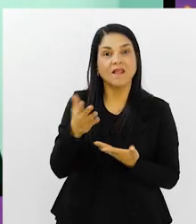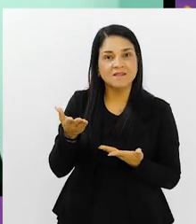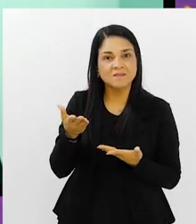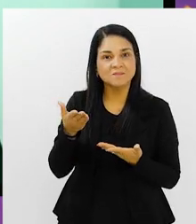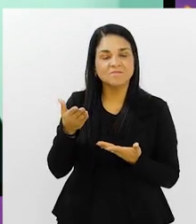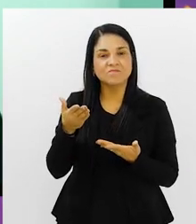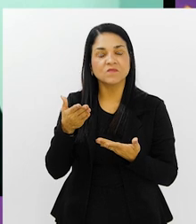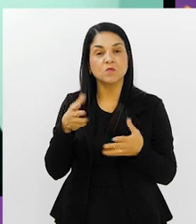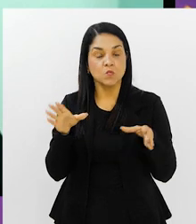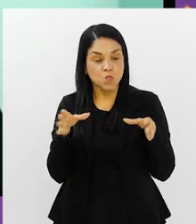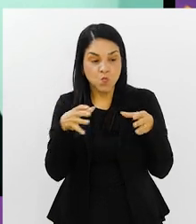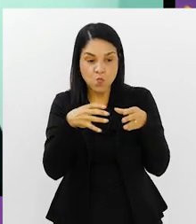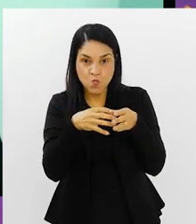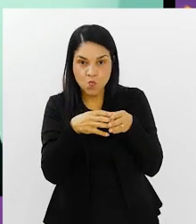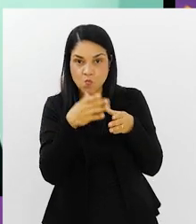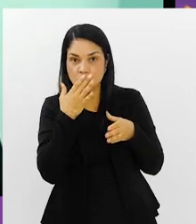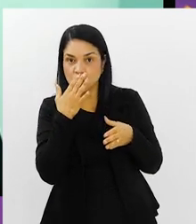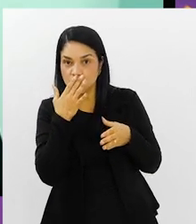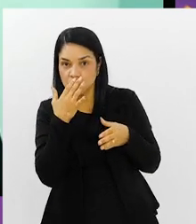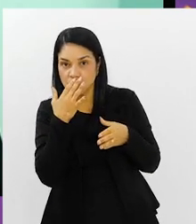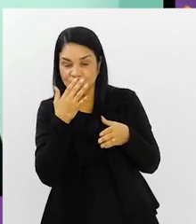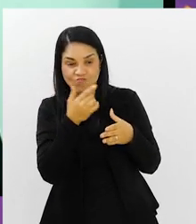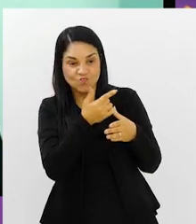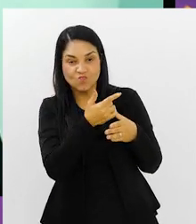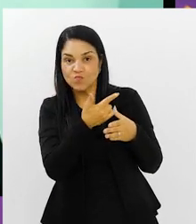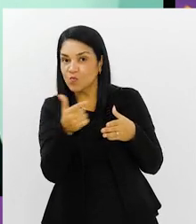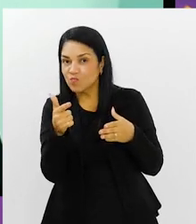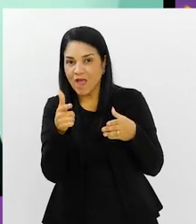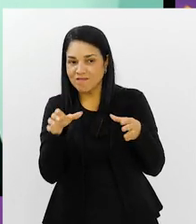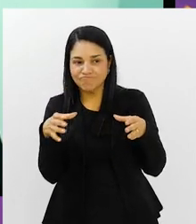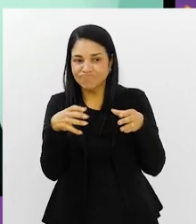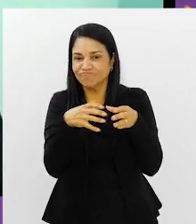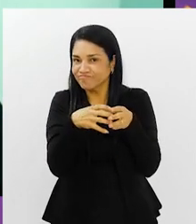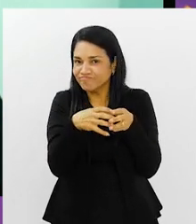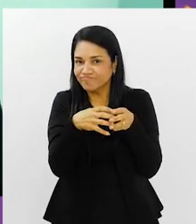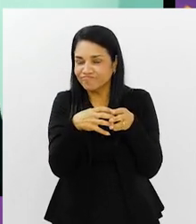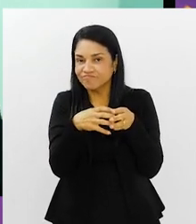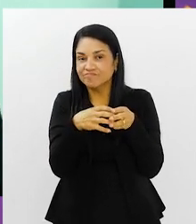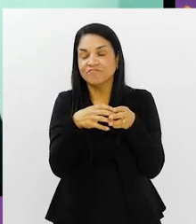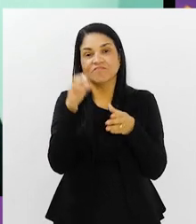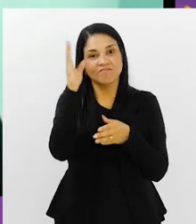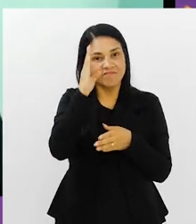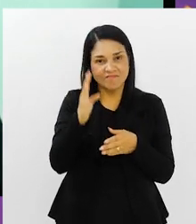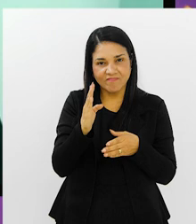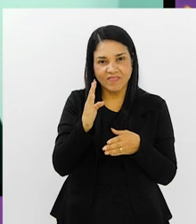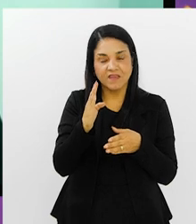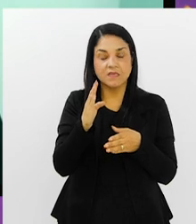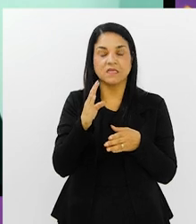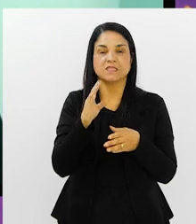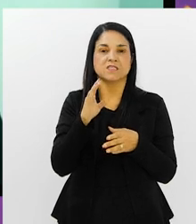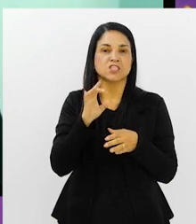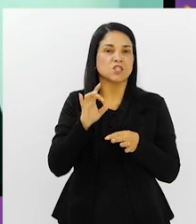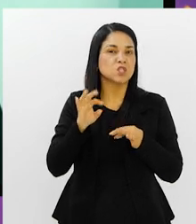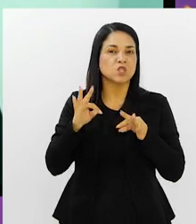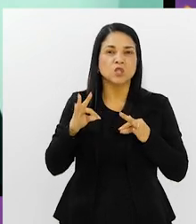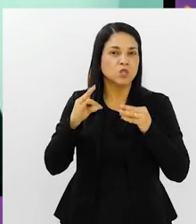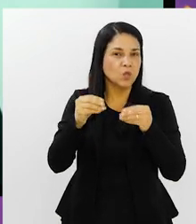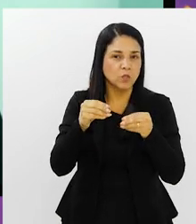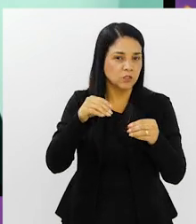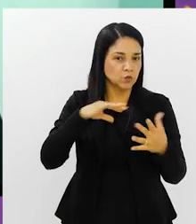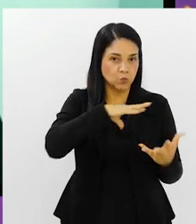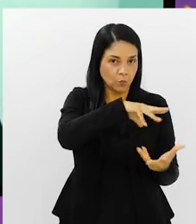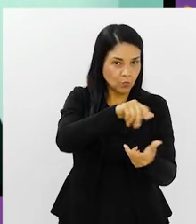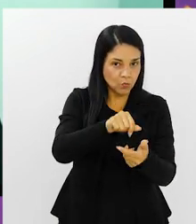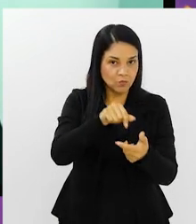a diferença? Porque quando o conjunto, você não tem esse conjunto, até porque seleção, não só a brasileira, mas todas